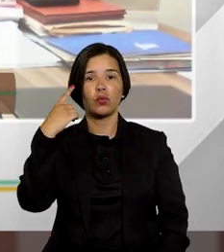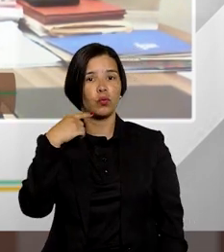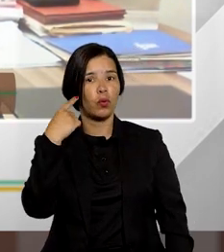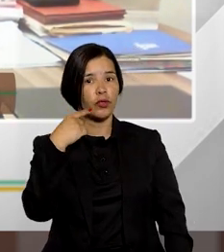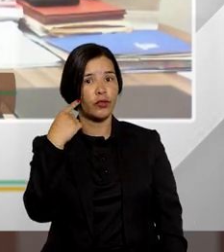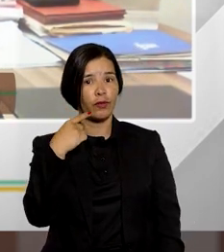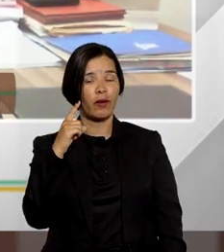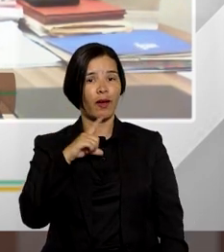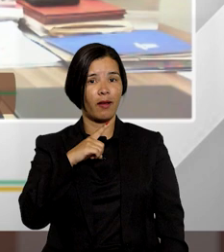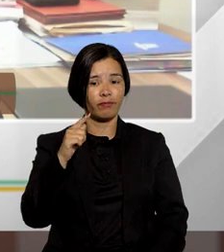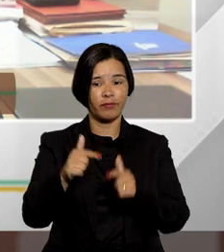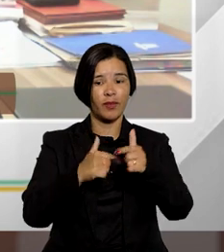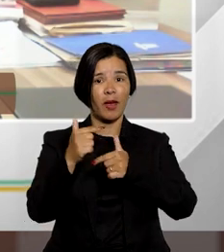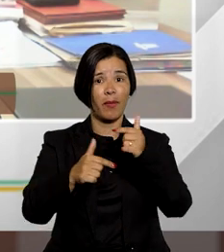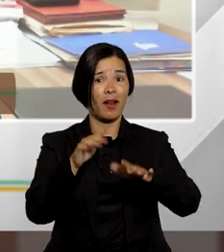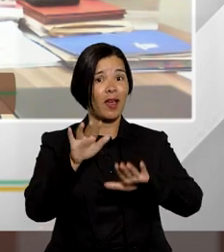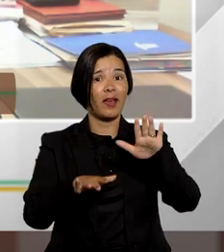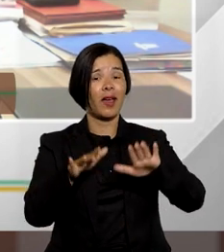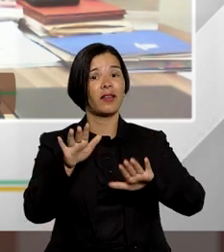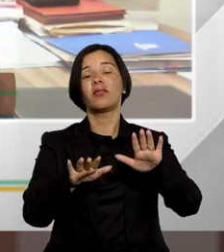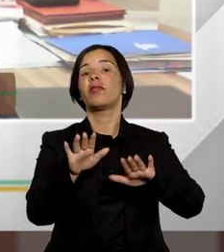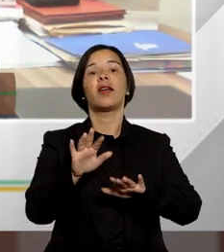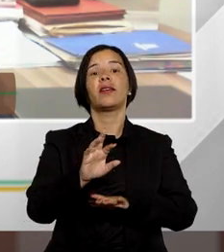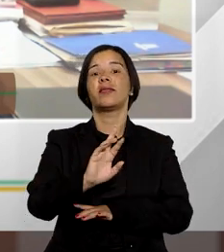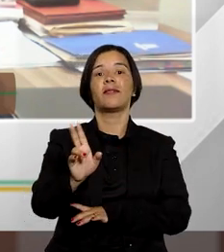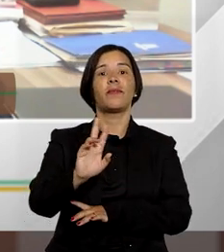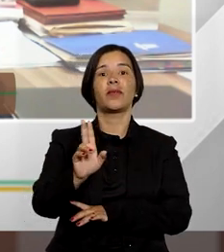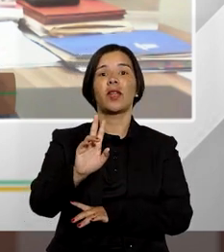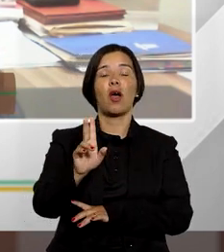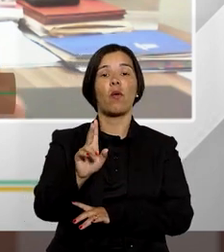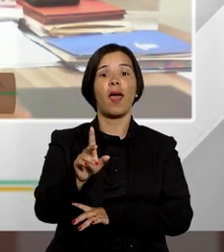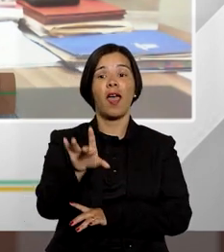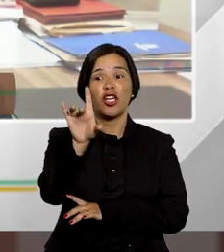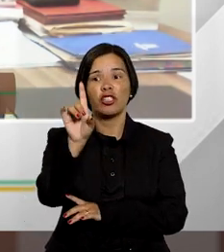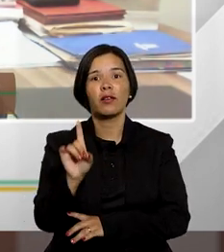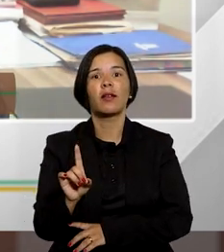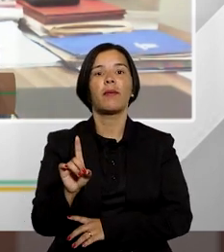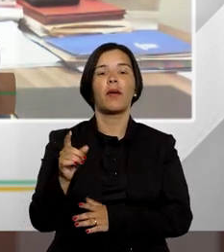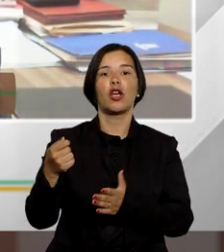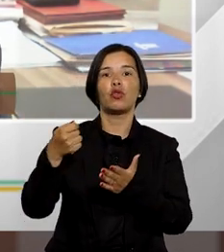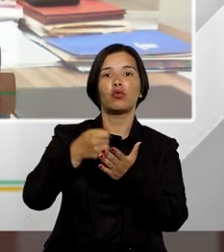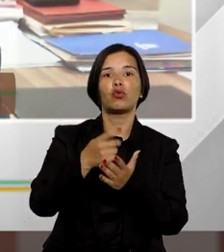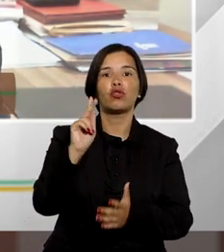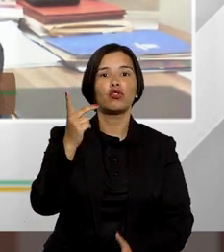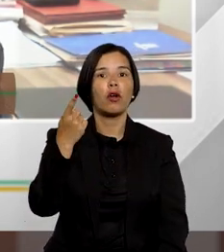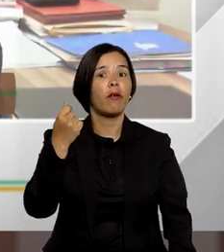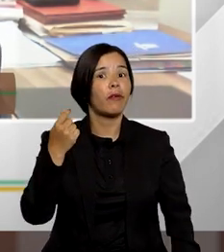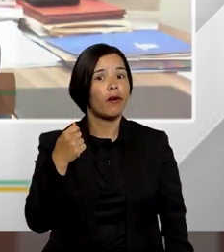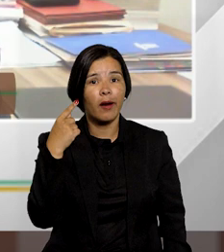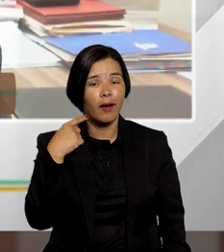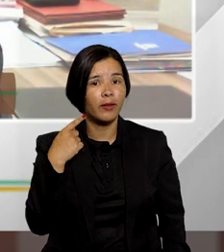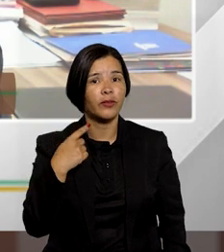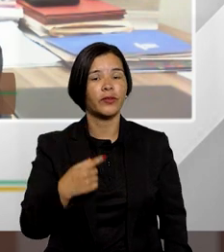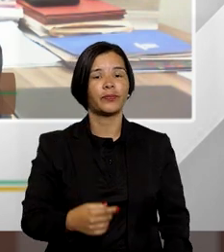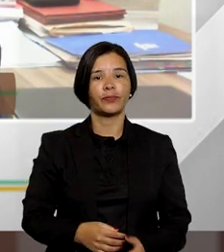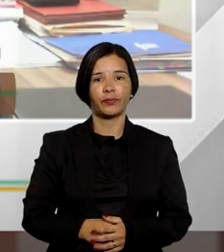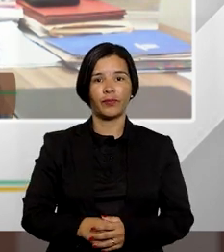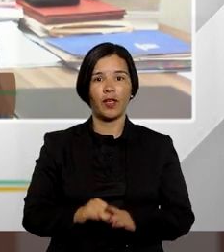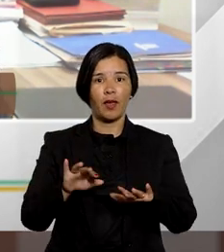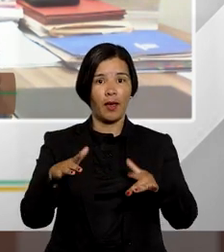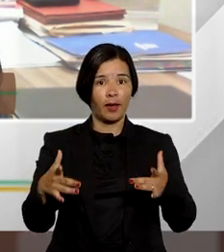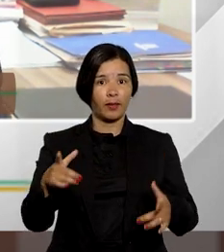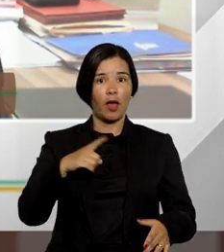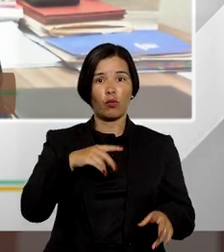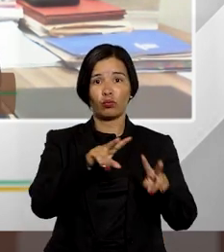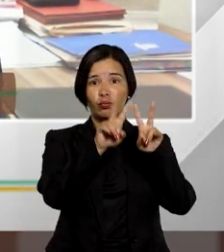advogado tem seu trabalho e muitas vezes não é dignamente remunerado então fato mas